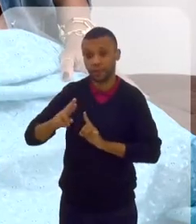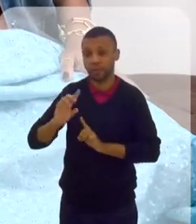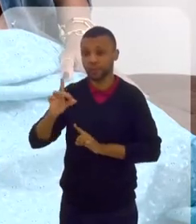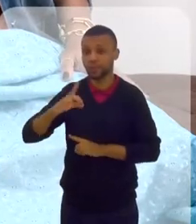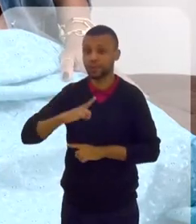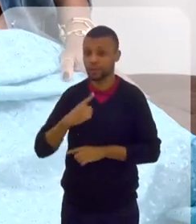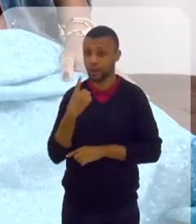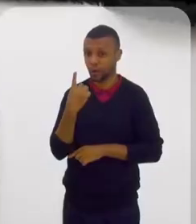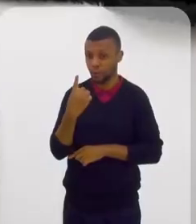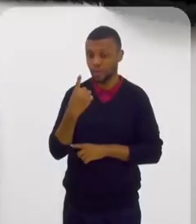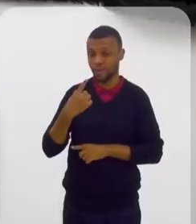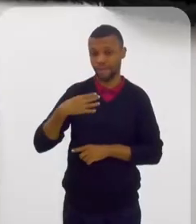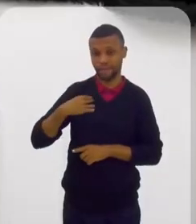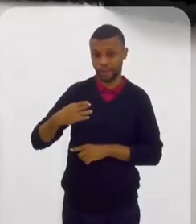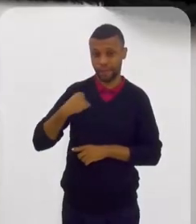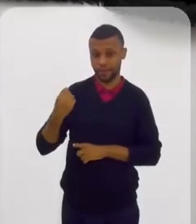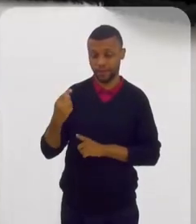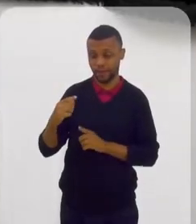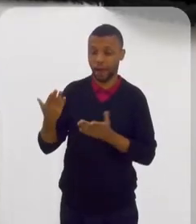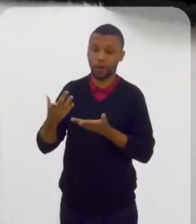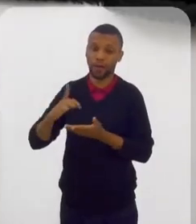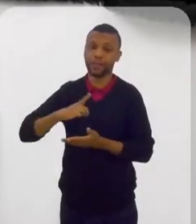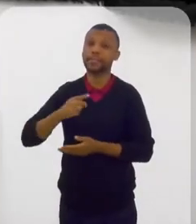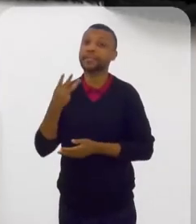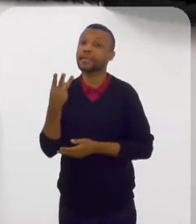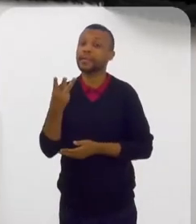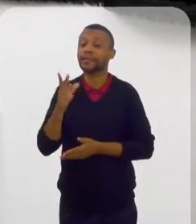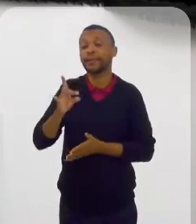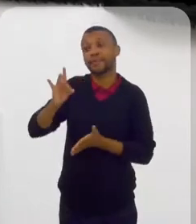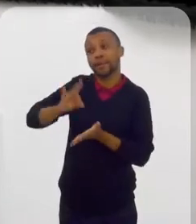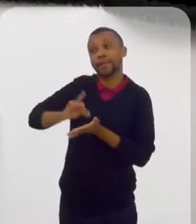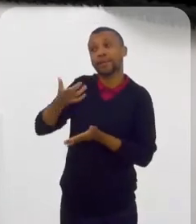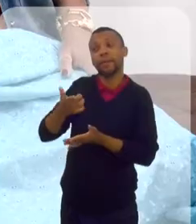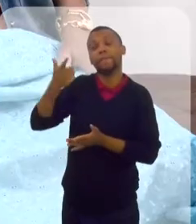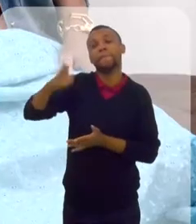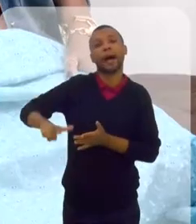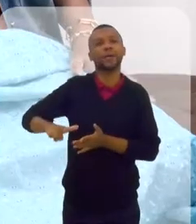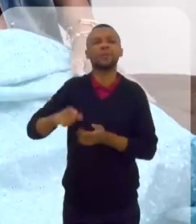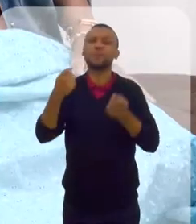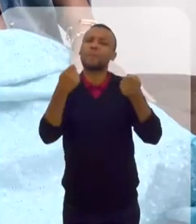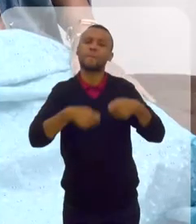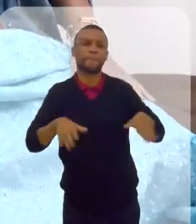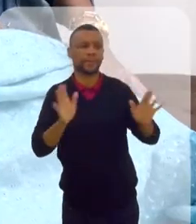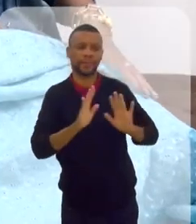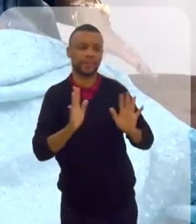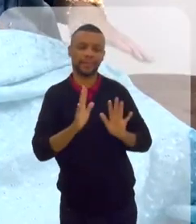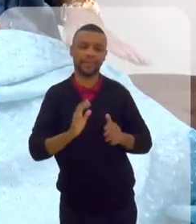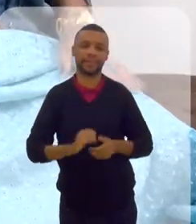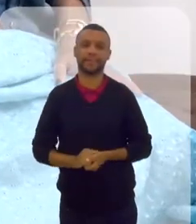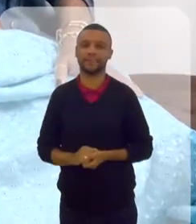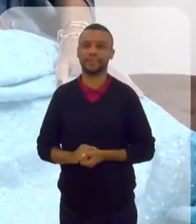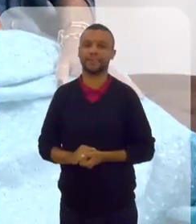são três. Exatamente. O meu até queria mais, mas... Não há essa necessidade, né?